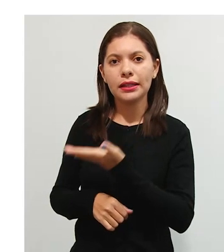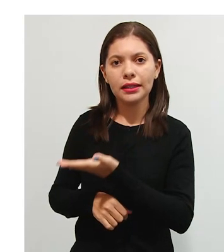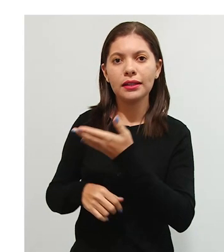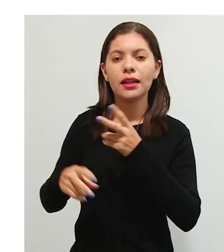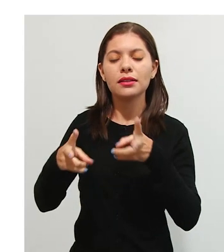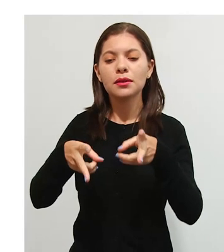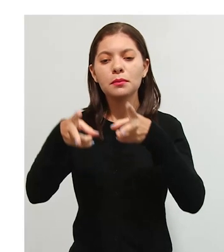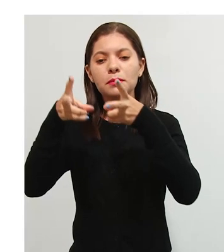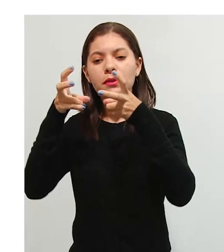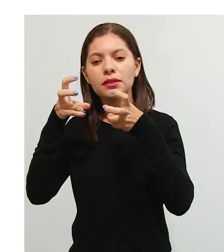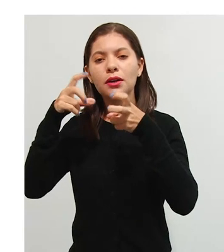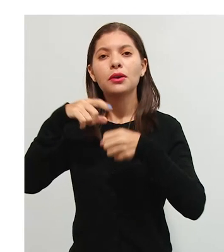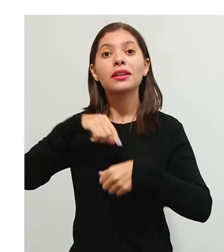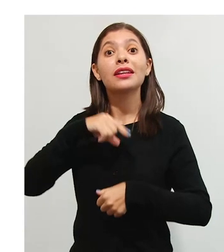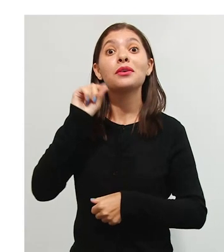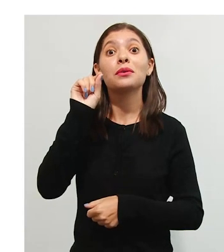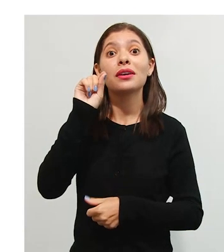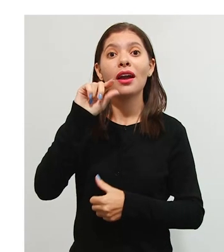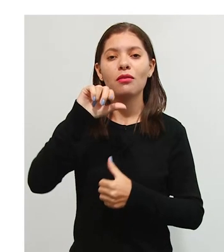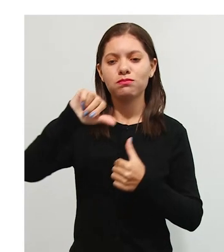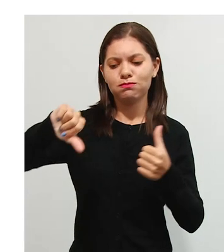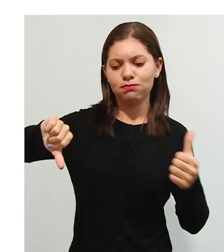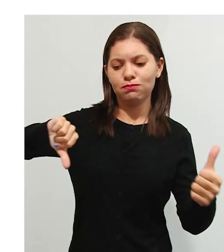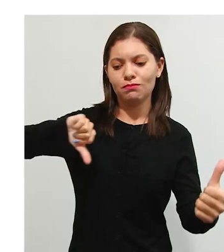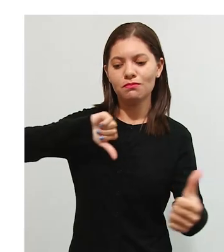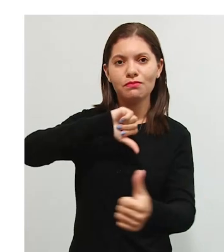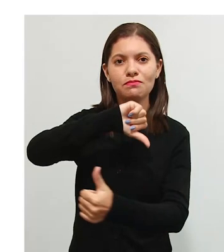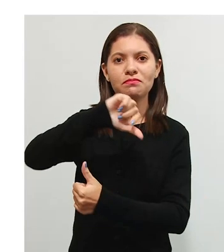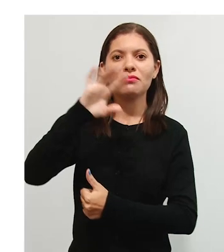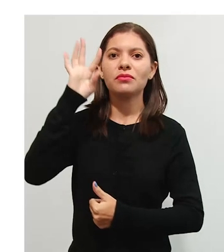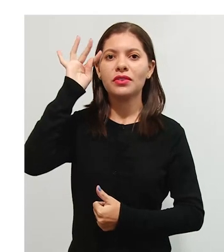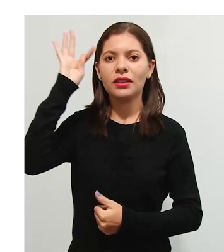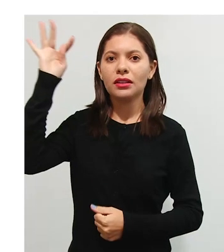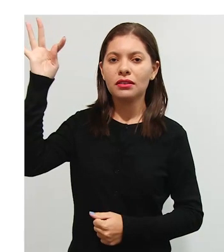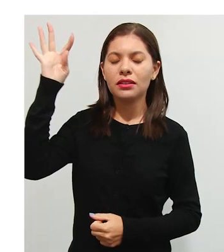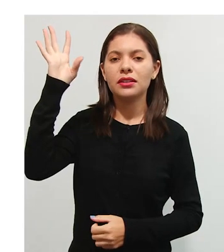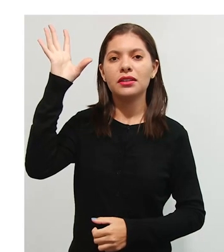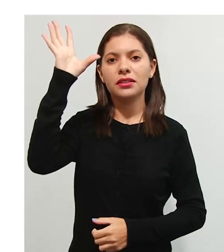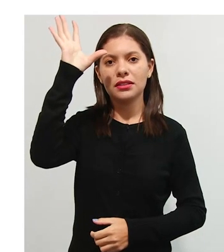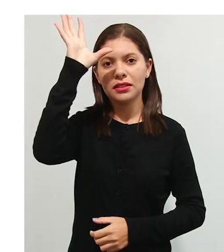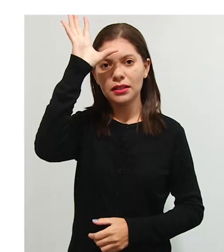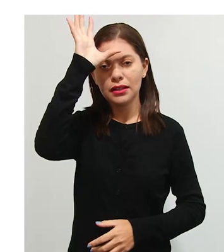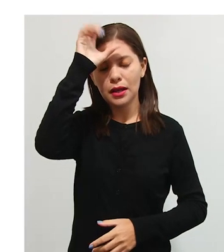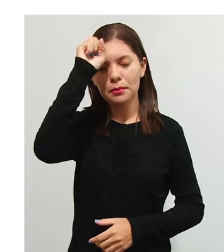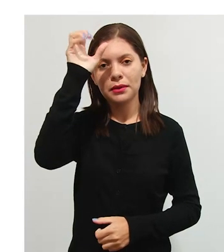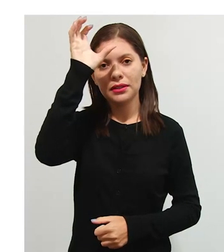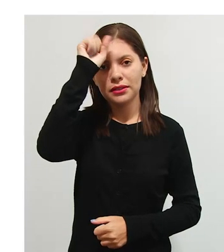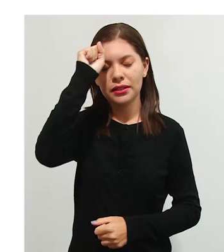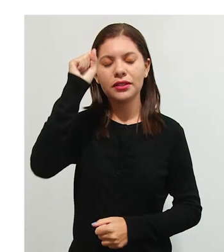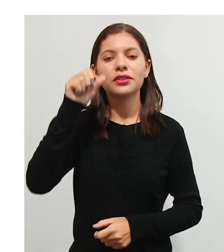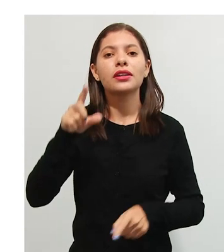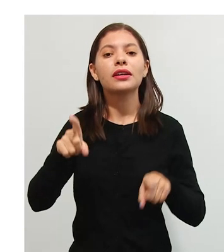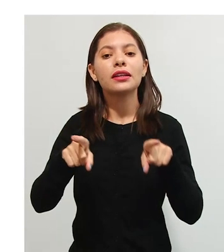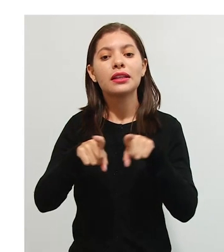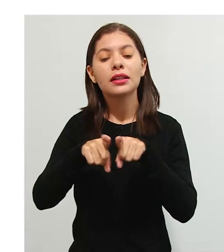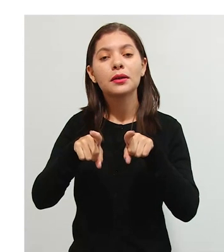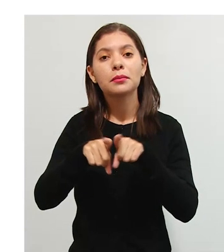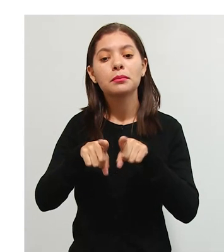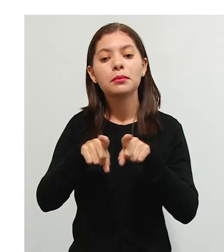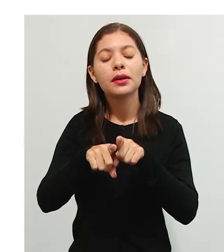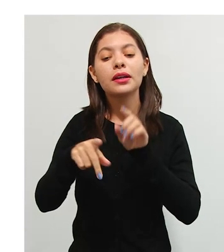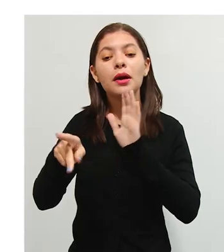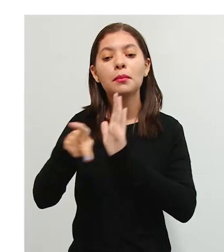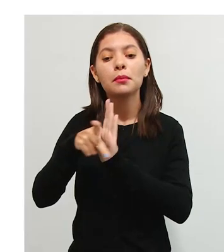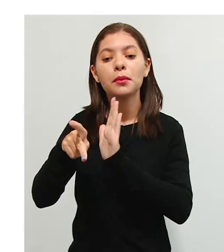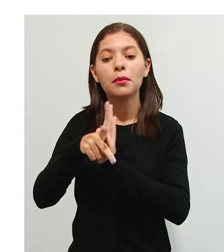revolução nas teorias da aprendizagem e na concepção da própria aprendizagem